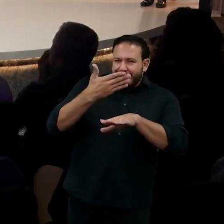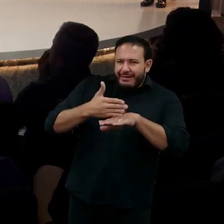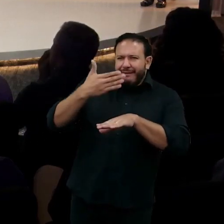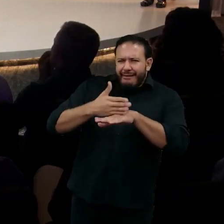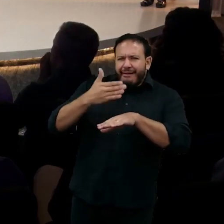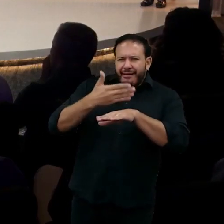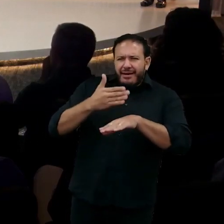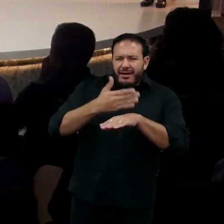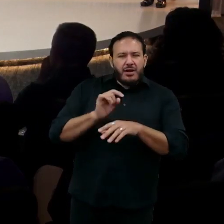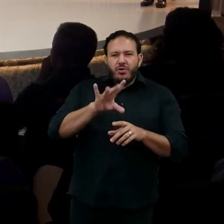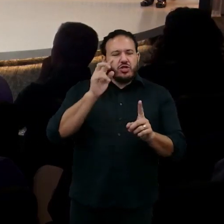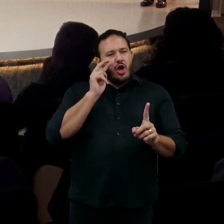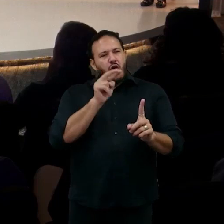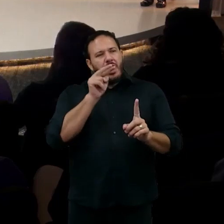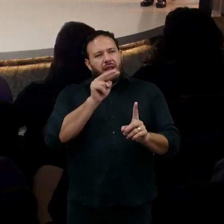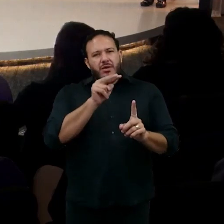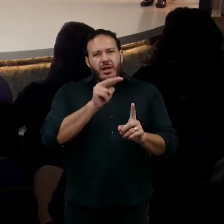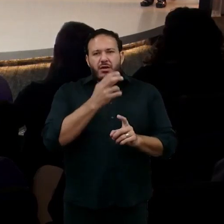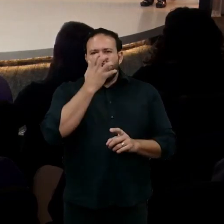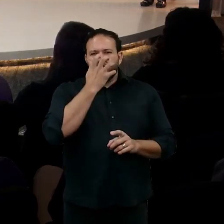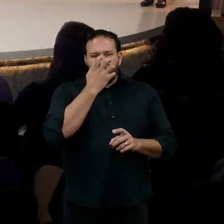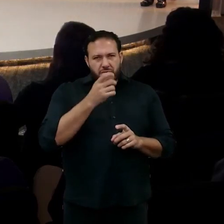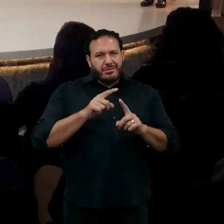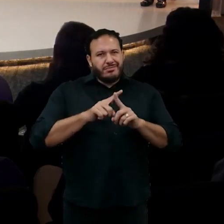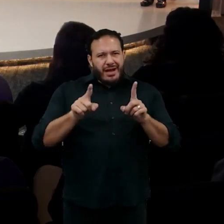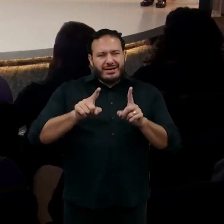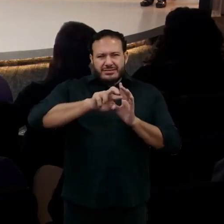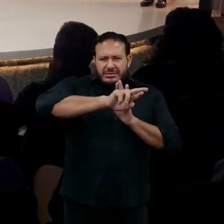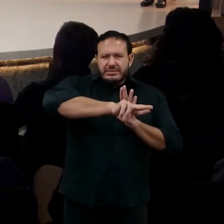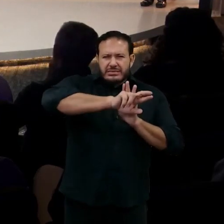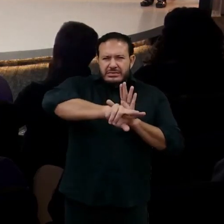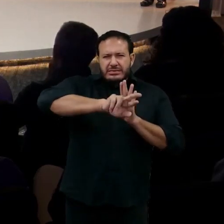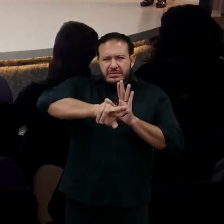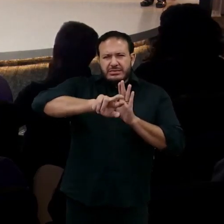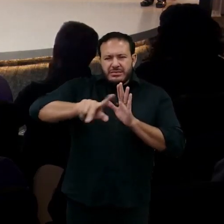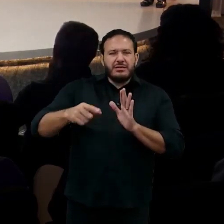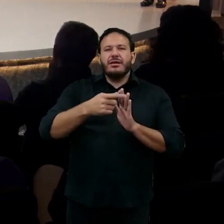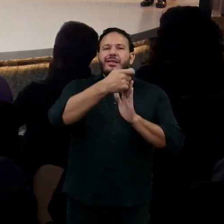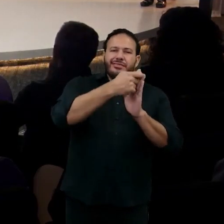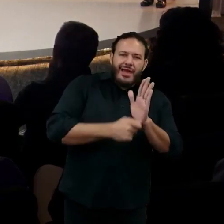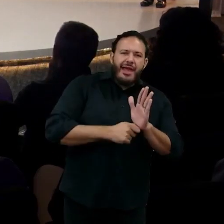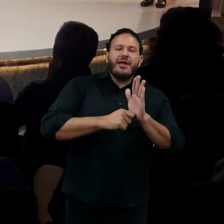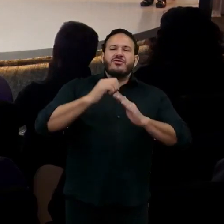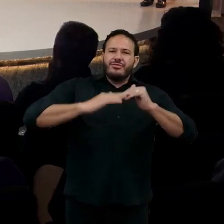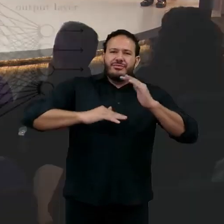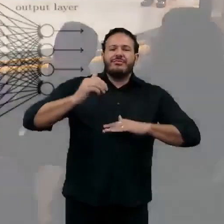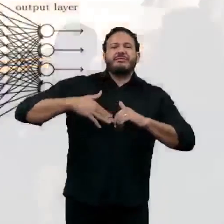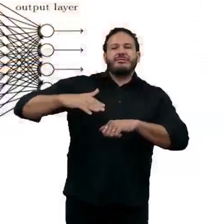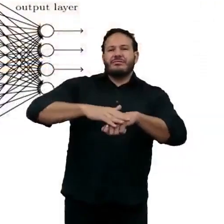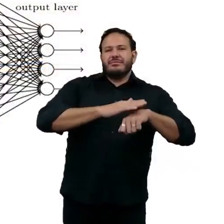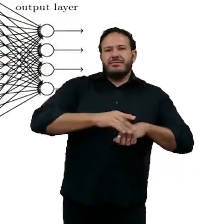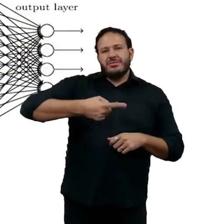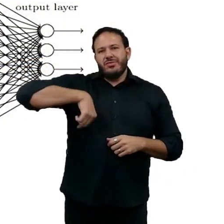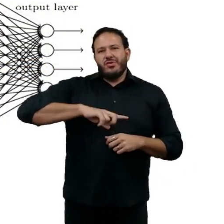Não é só olhando em cachorros, mas também todos os textos produzidos por humanos. E aí os sistemas